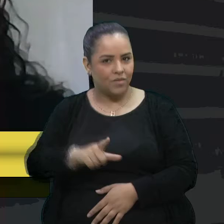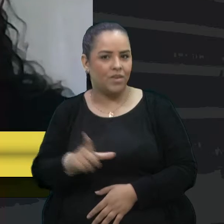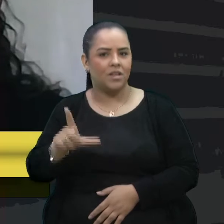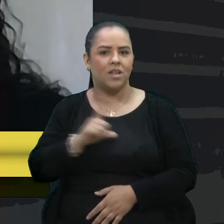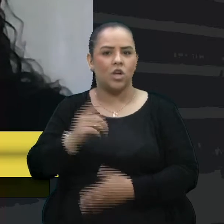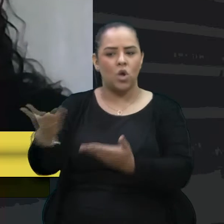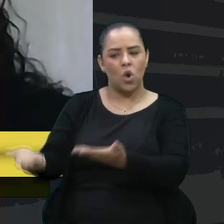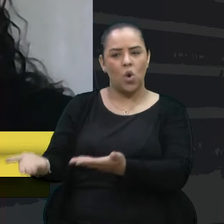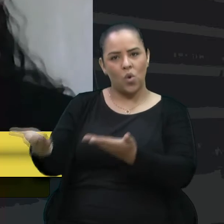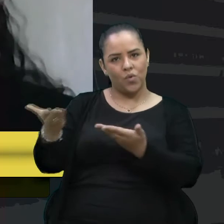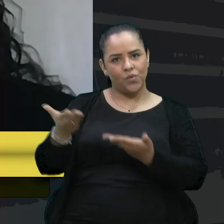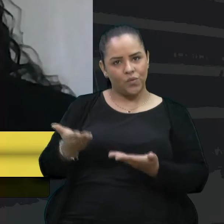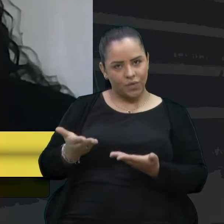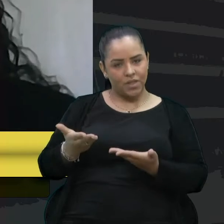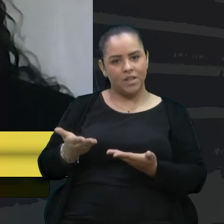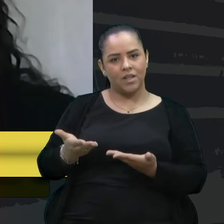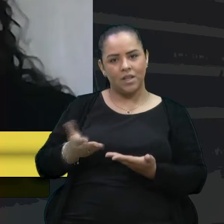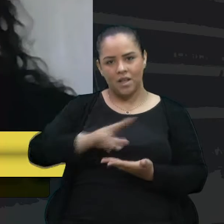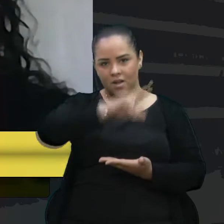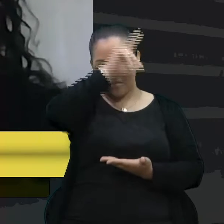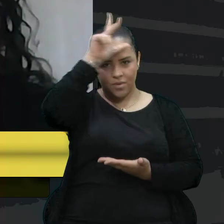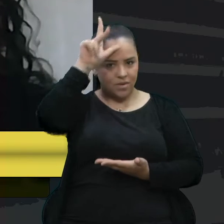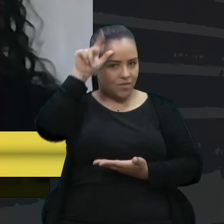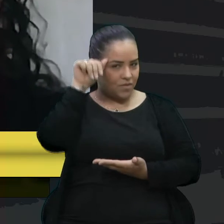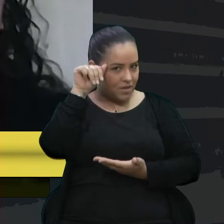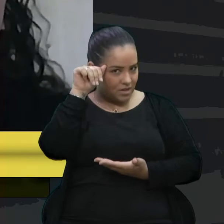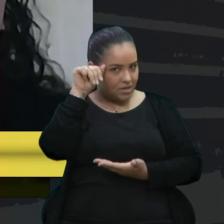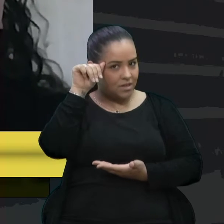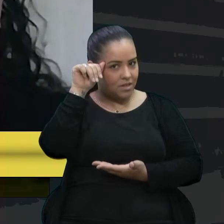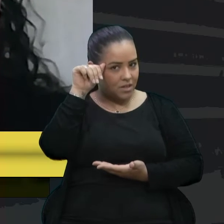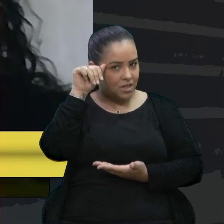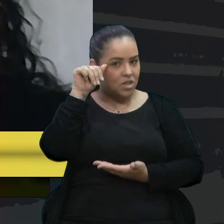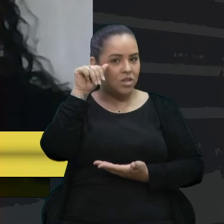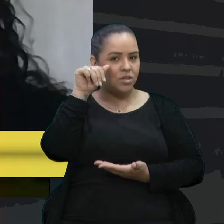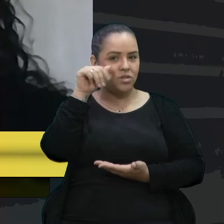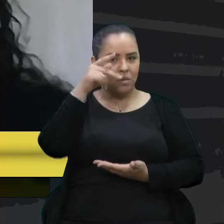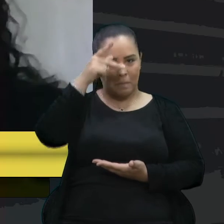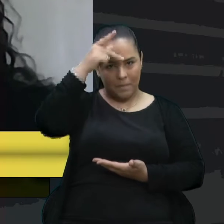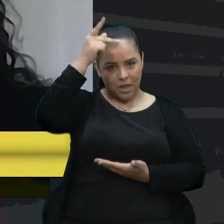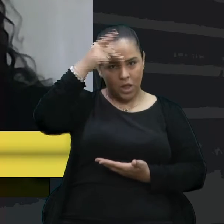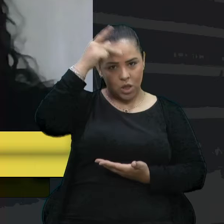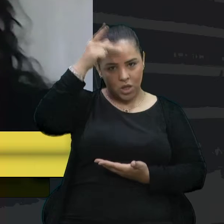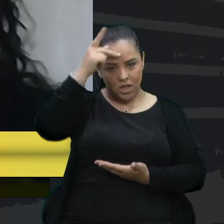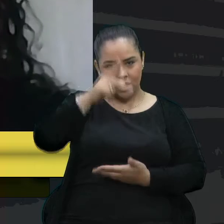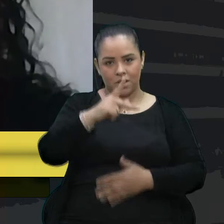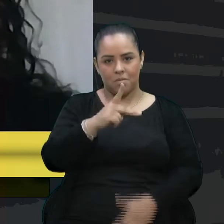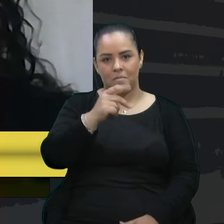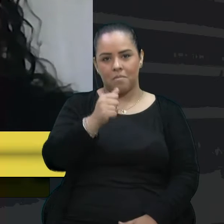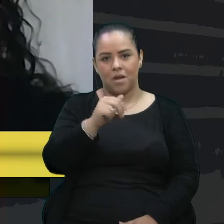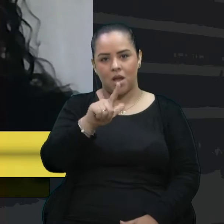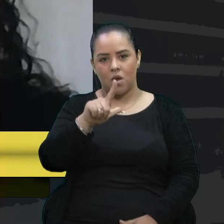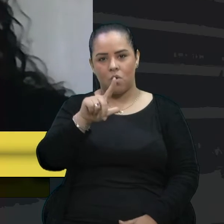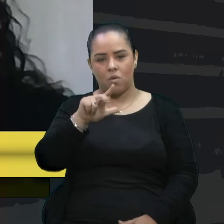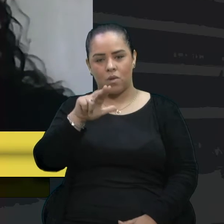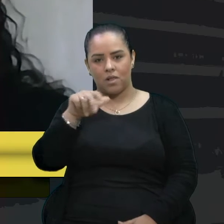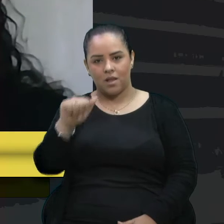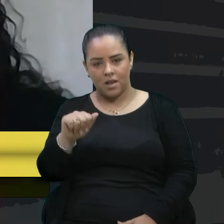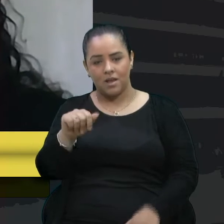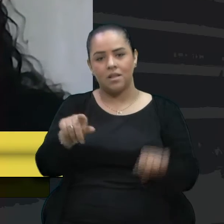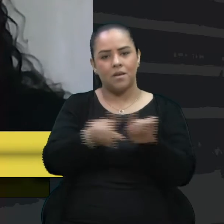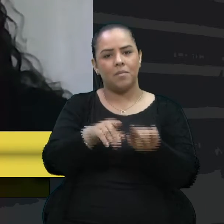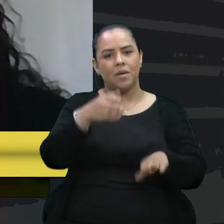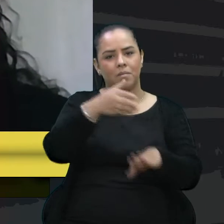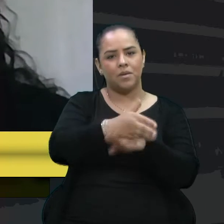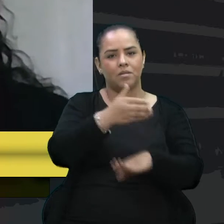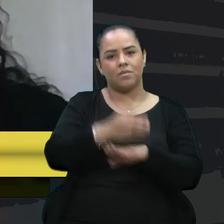convidadas a prefeita do município de Pelotas, Paula Mascarenhas. Também teremos a participação